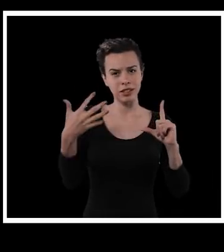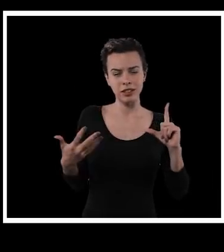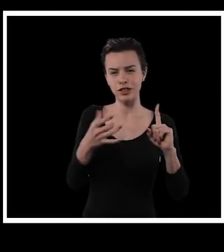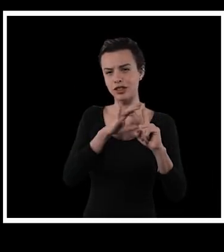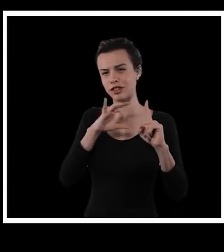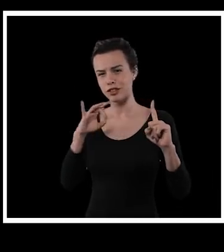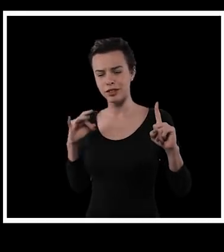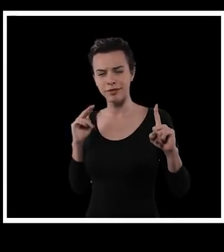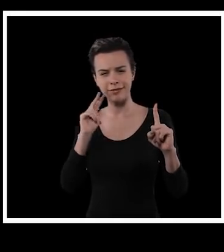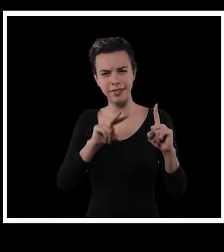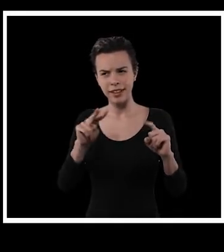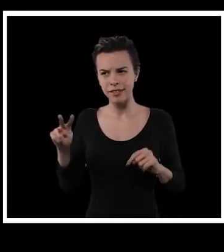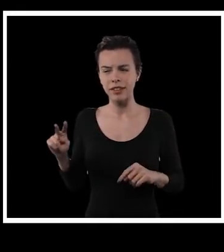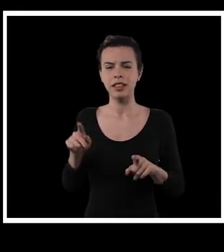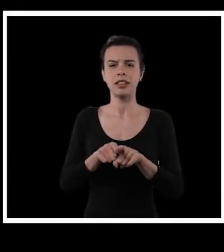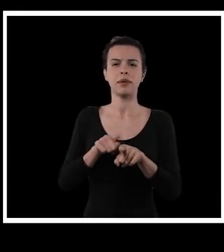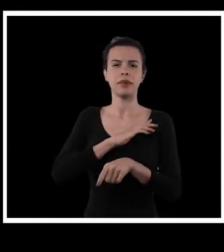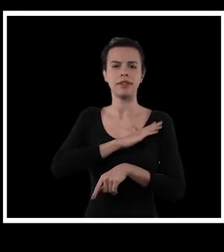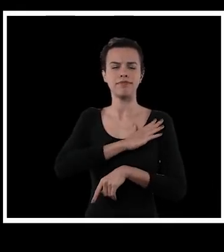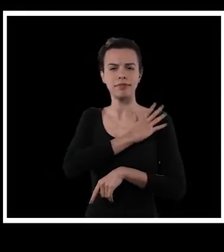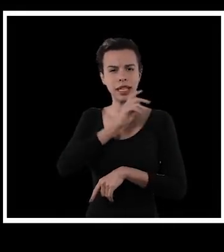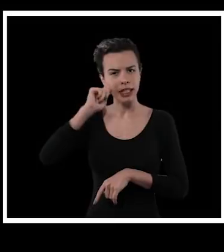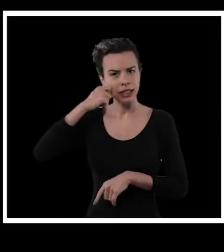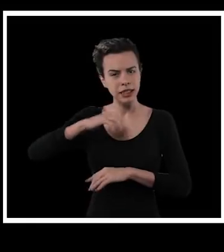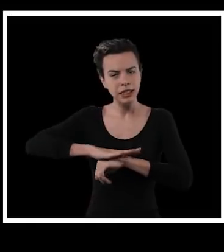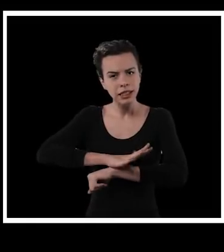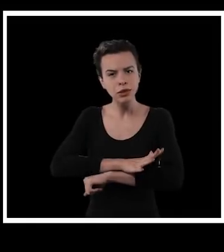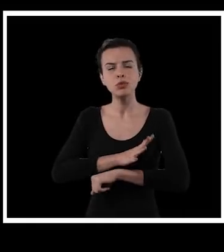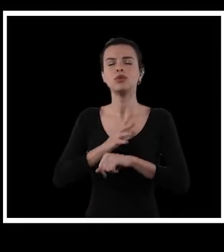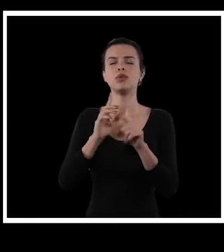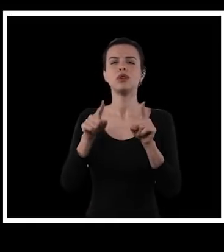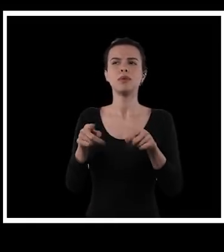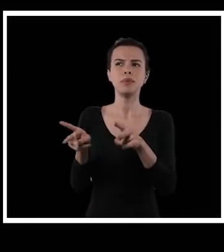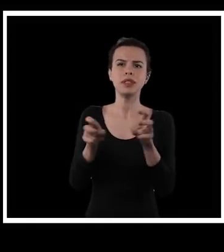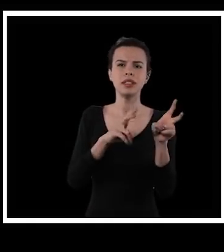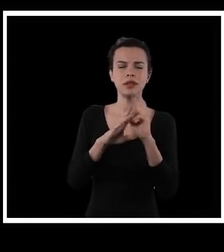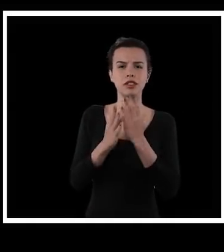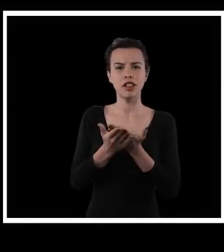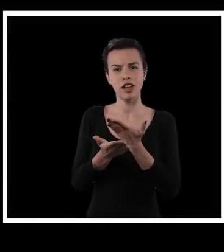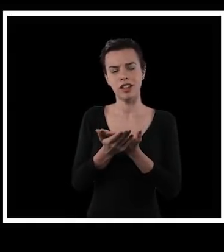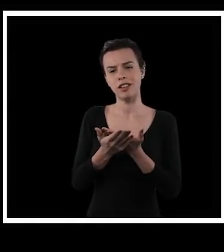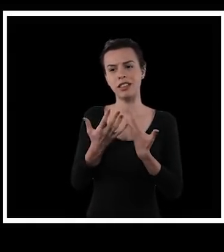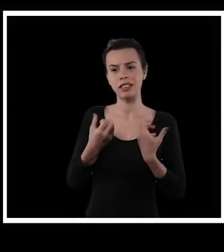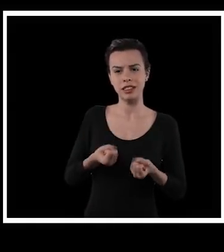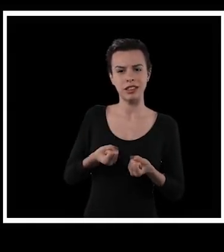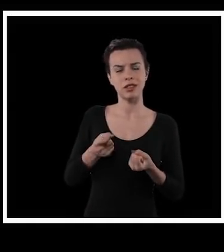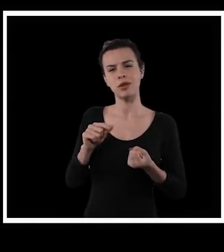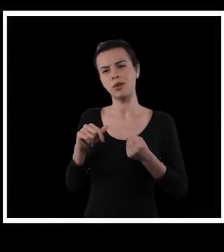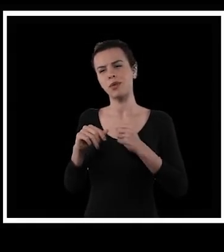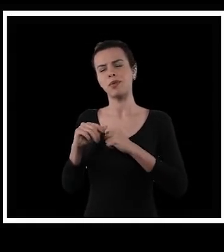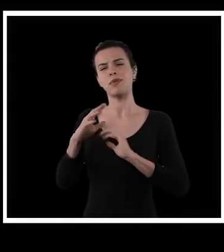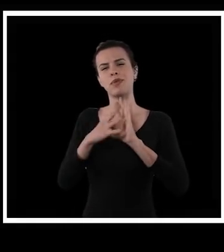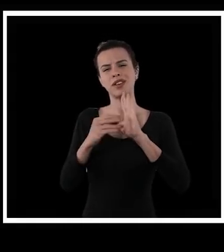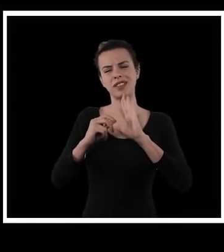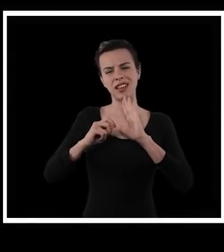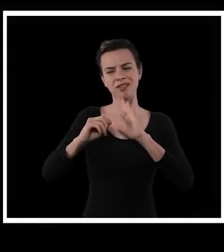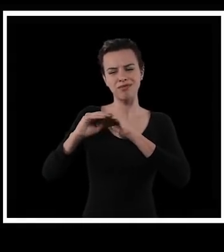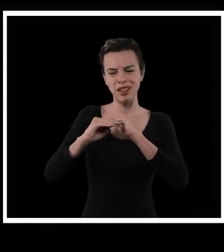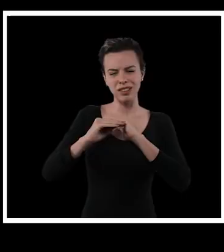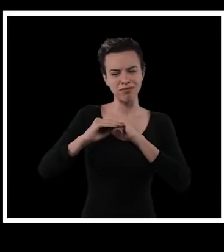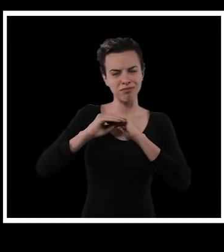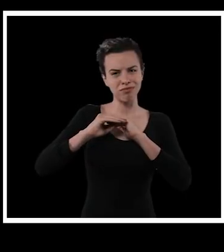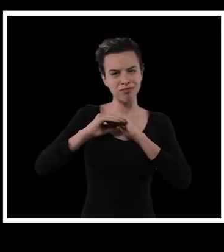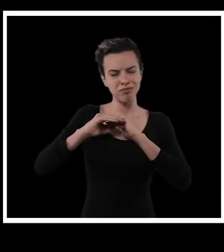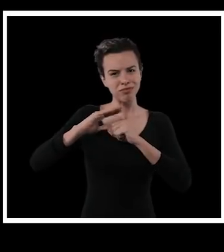LGBTQIA-fobia, o racismo, né? Esse contraste do que é aceitável ou não, essa imposição do modelo, né?